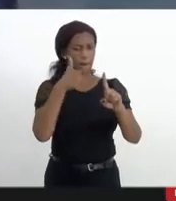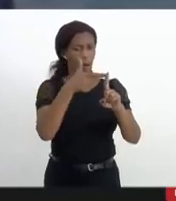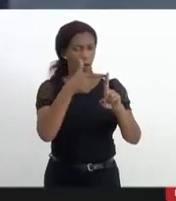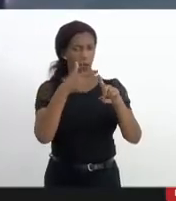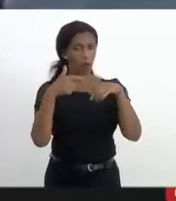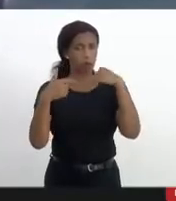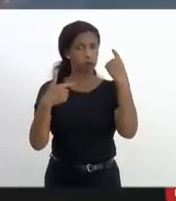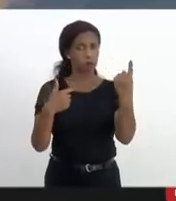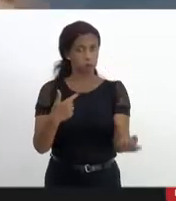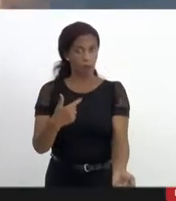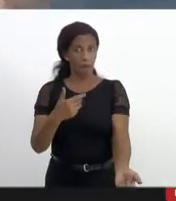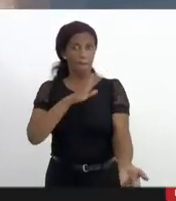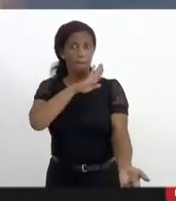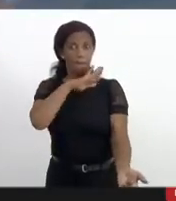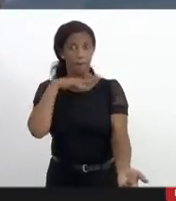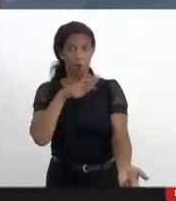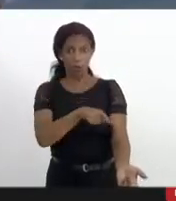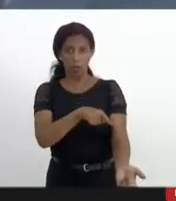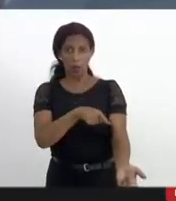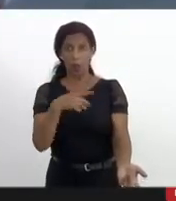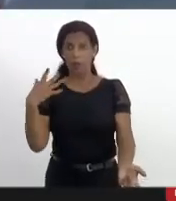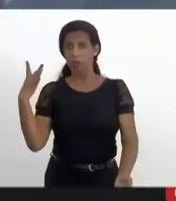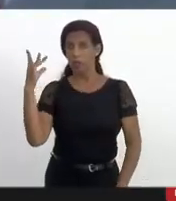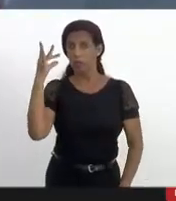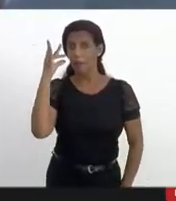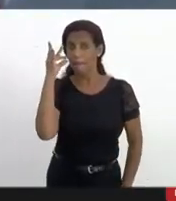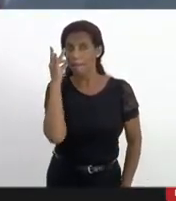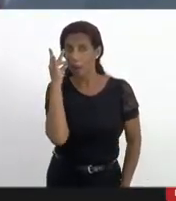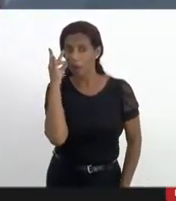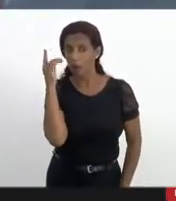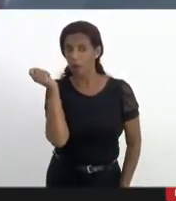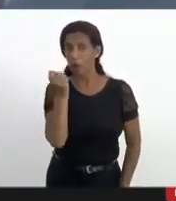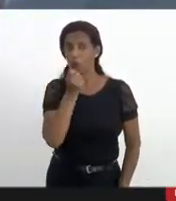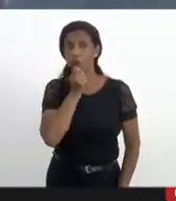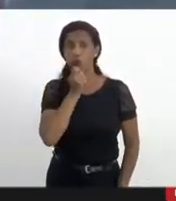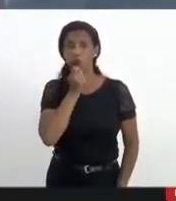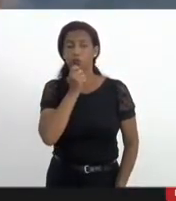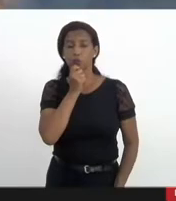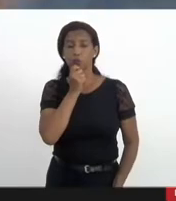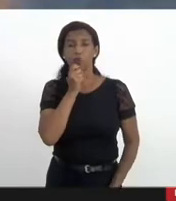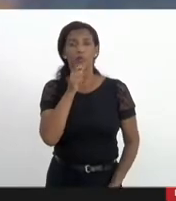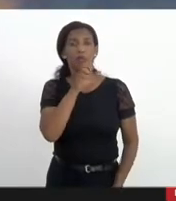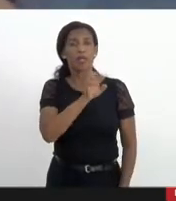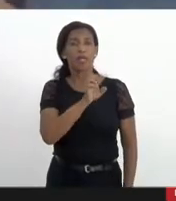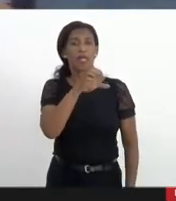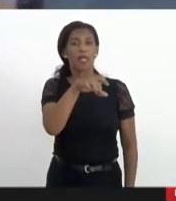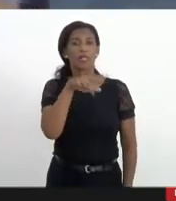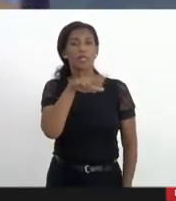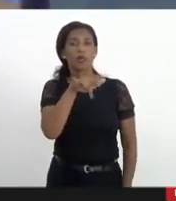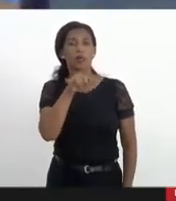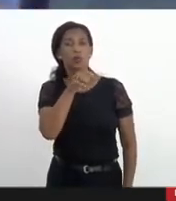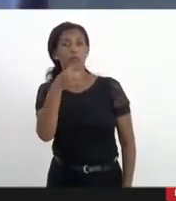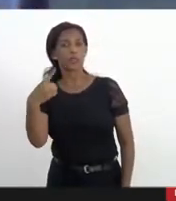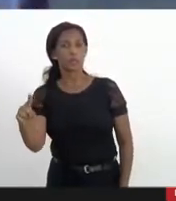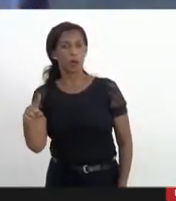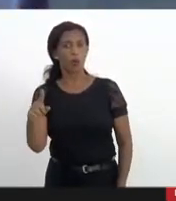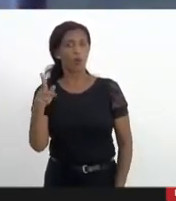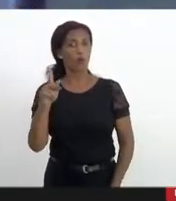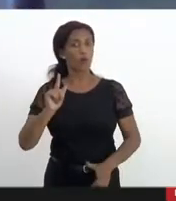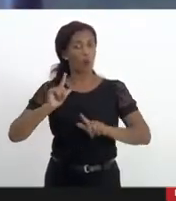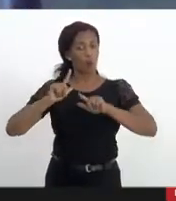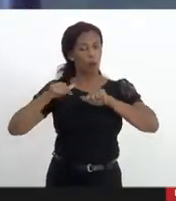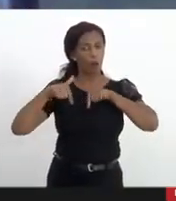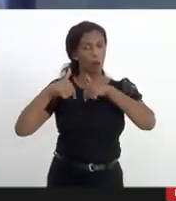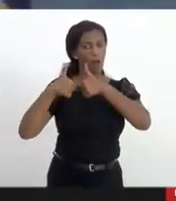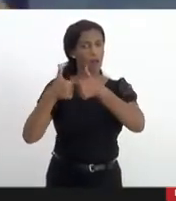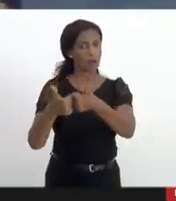Isso é a prova cabal de que não houve execução. Houve, sim, uma necessidade real de um